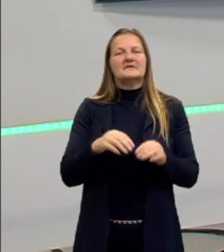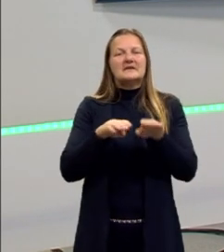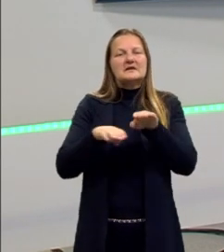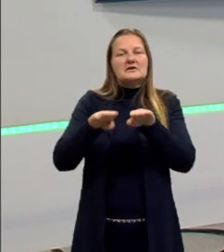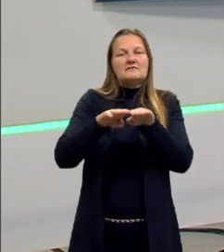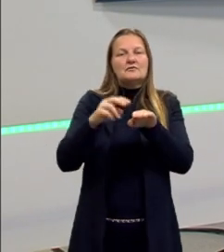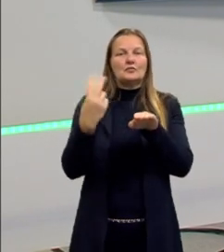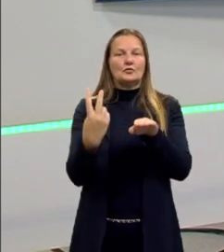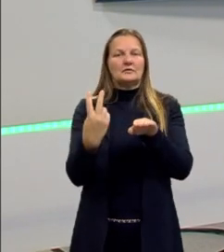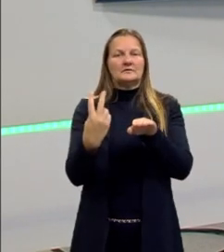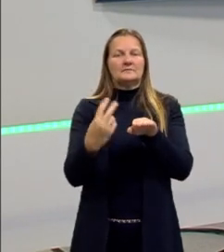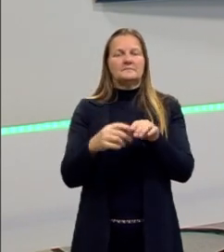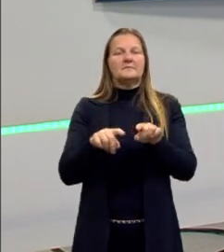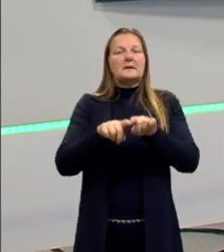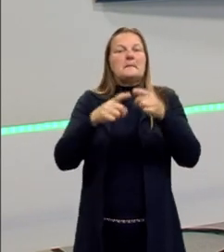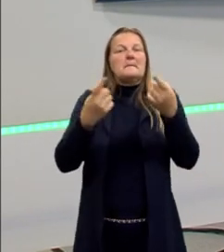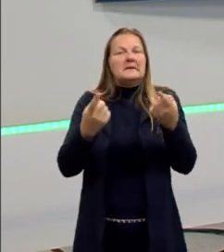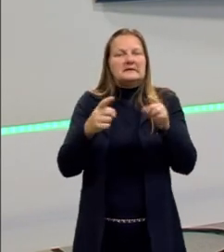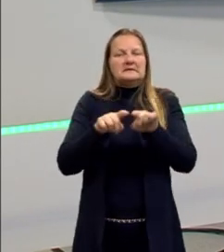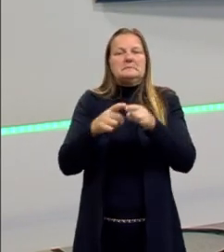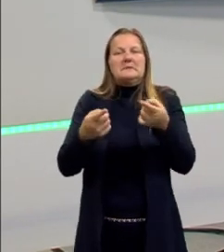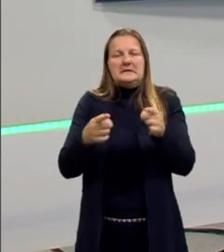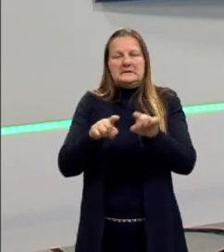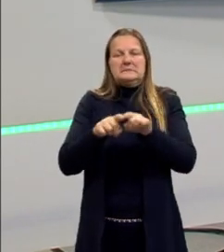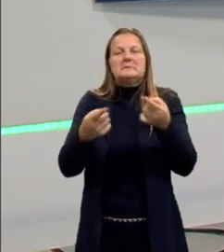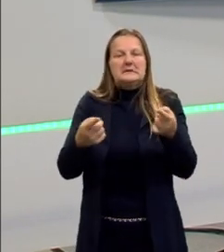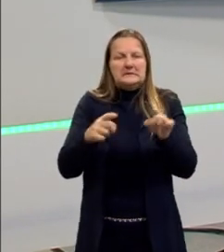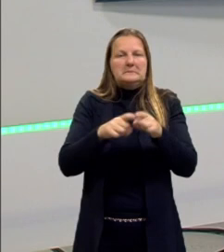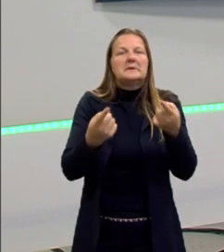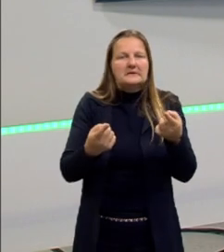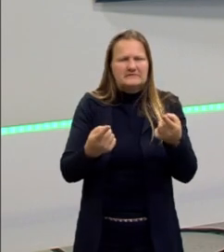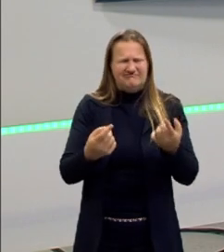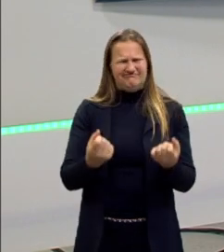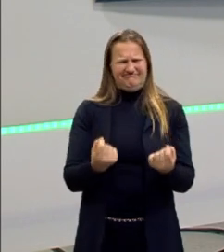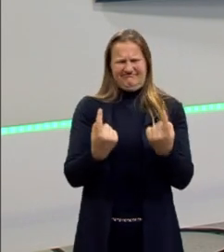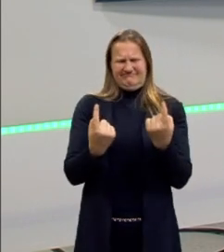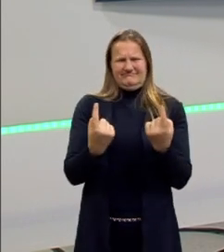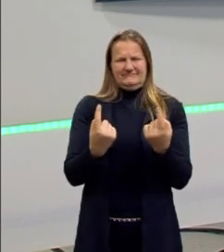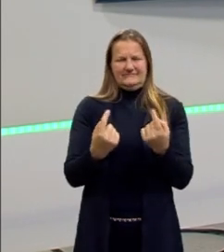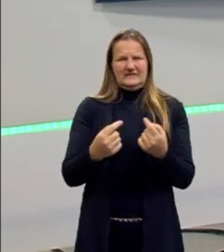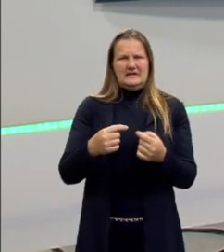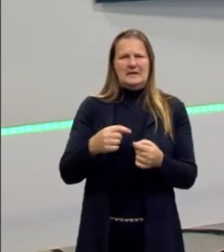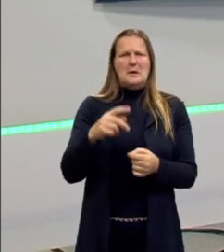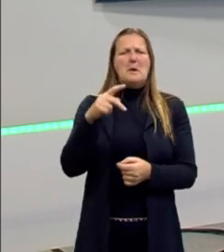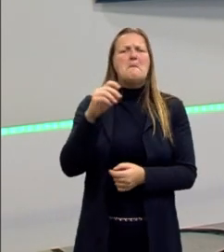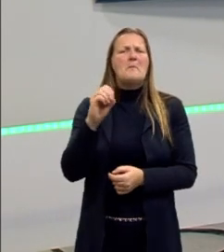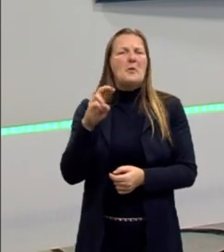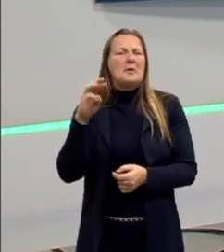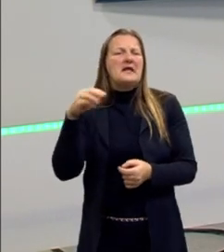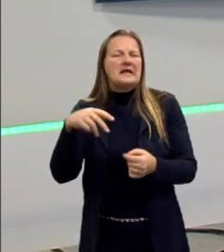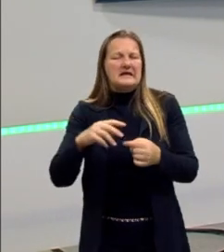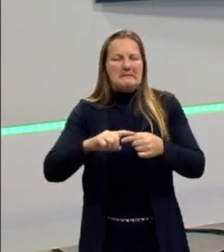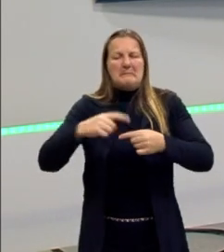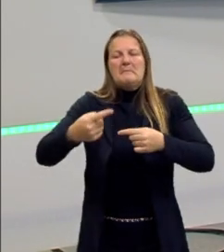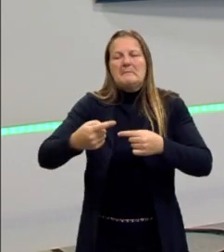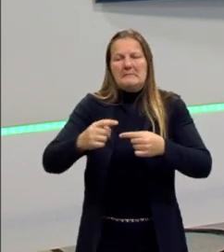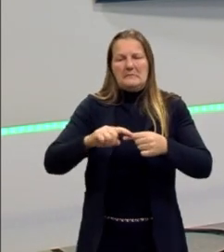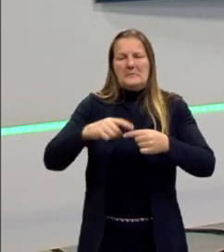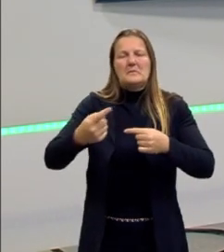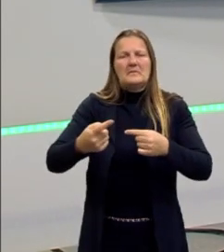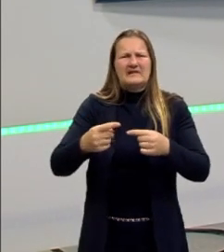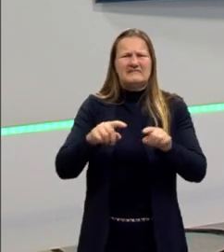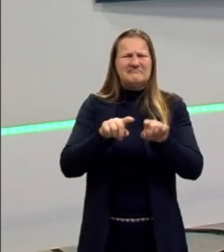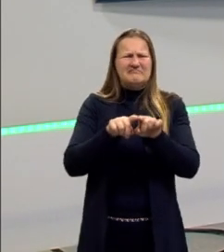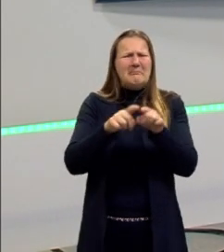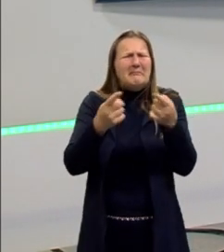Mas, mas, mas, mas, mas, porém, porém, porém, porém. Imagina só um texto repetindo tudo isso. Várias